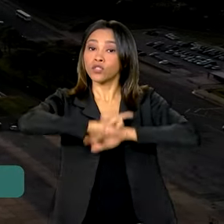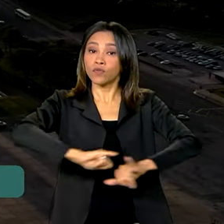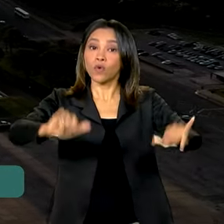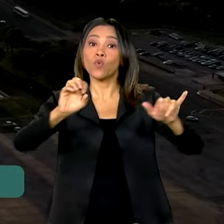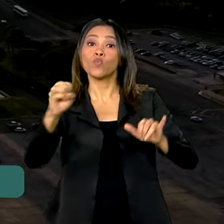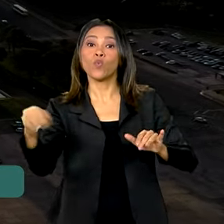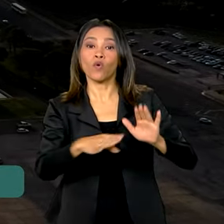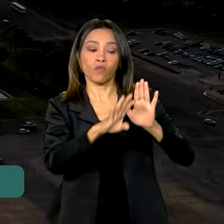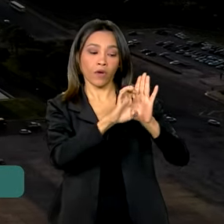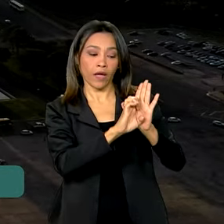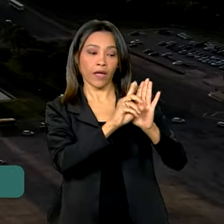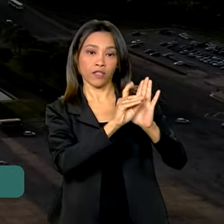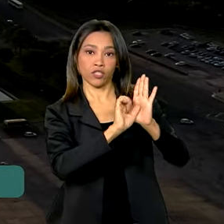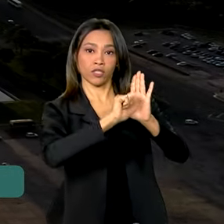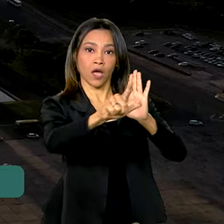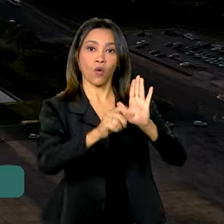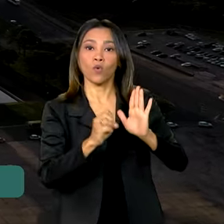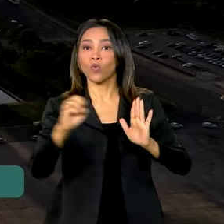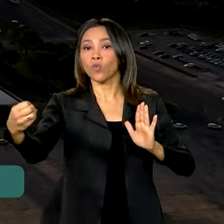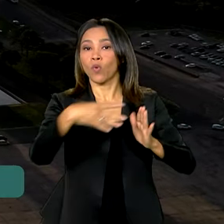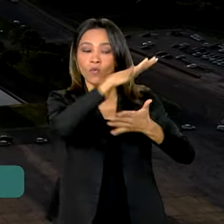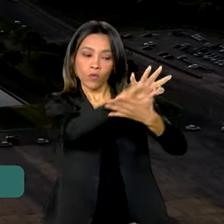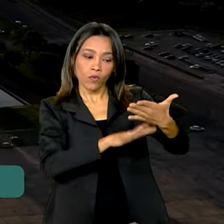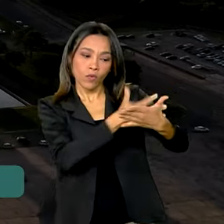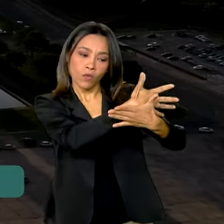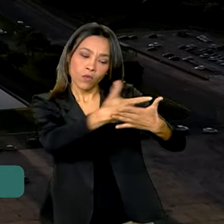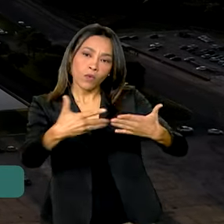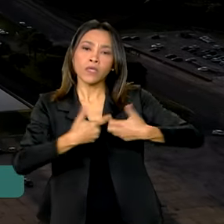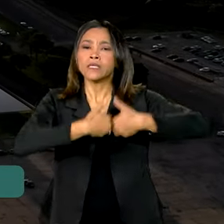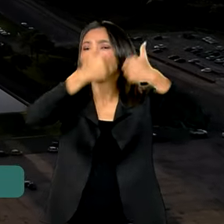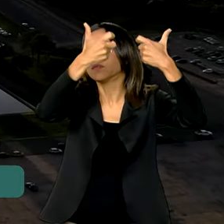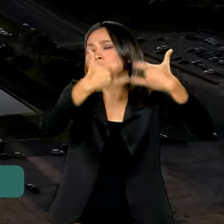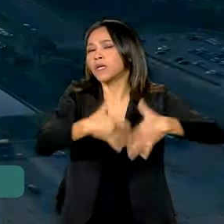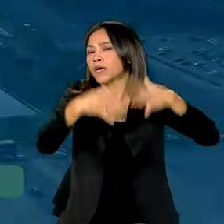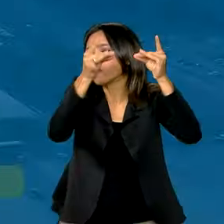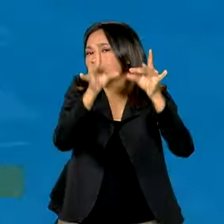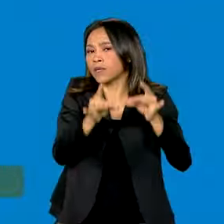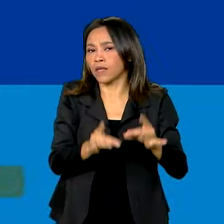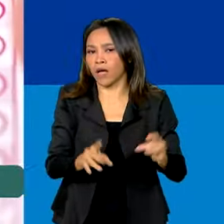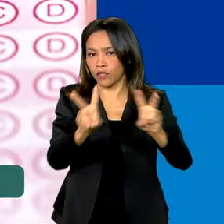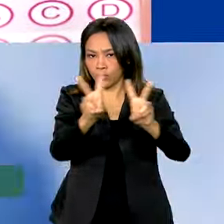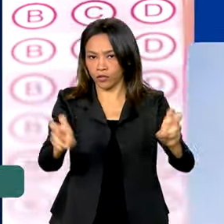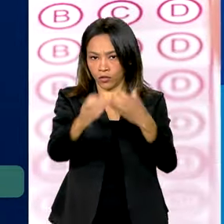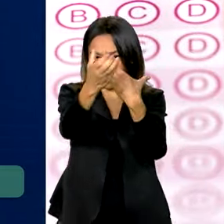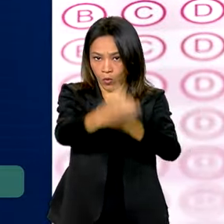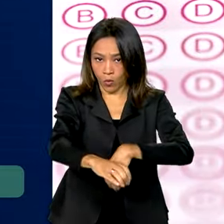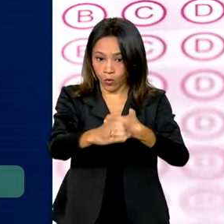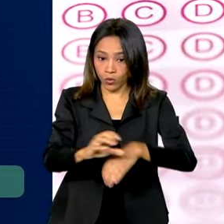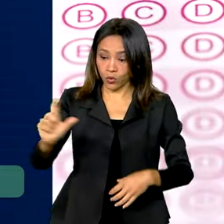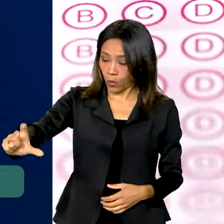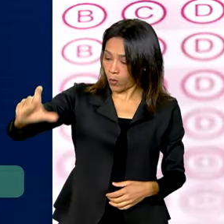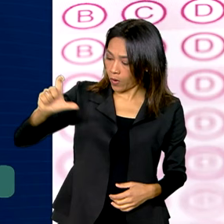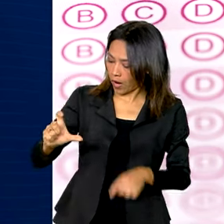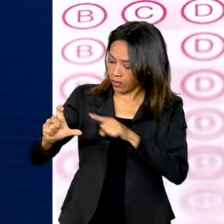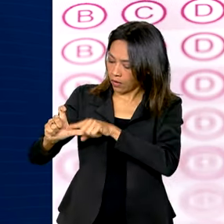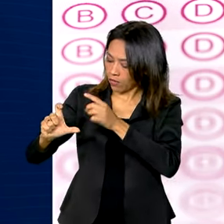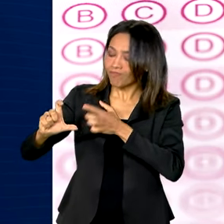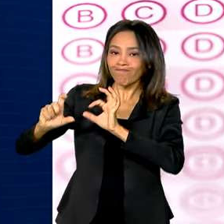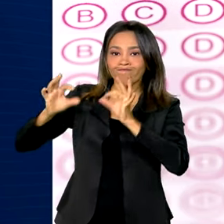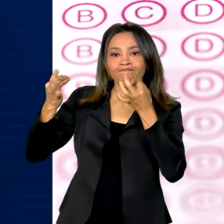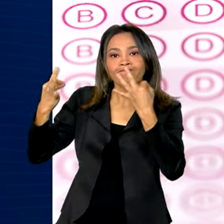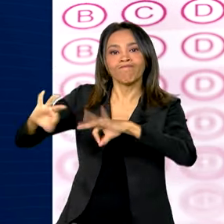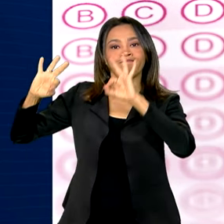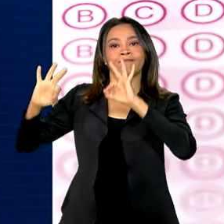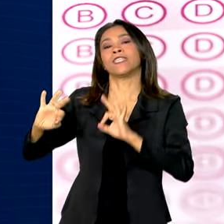com um cronograma e novos detalhes do concurso nacional unificado. O cartão de confirmação de inscrição será